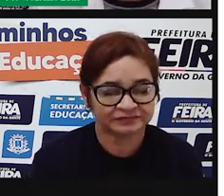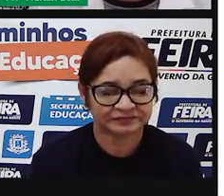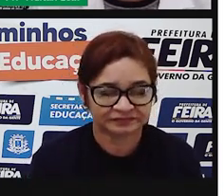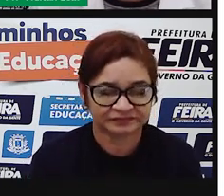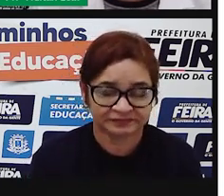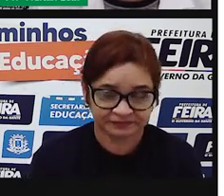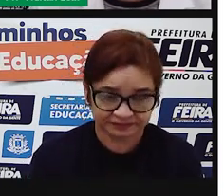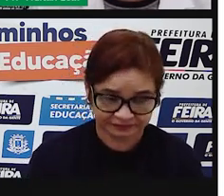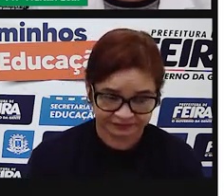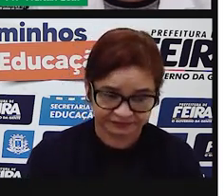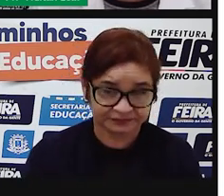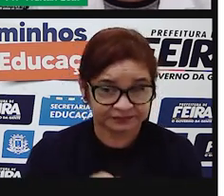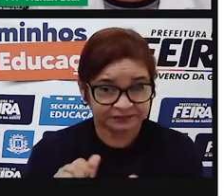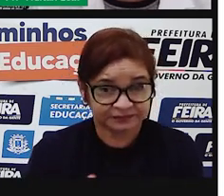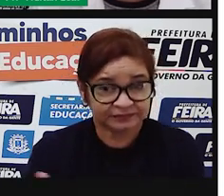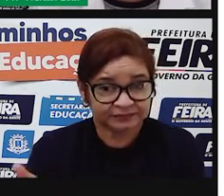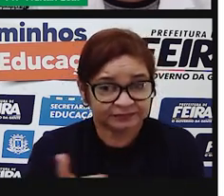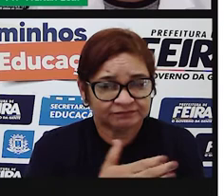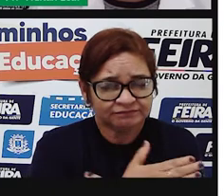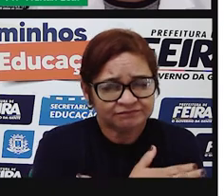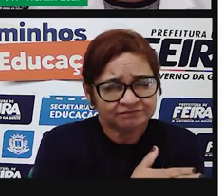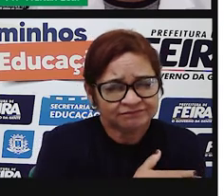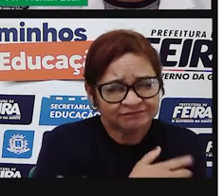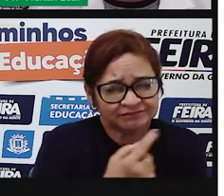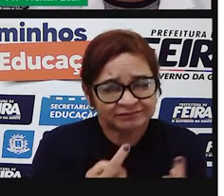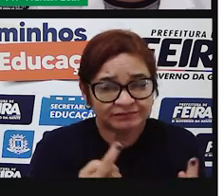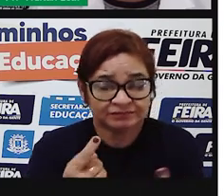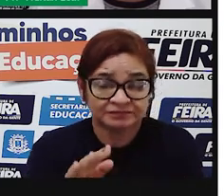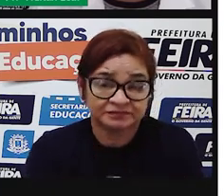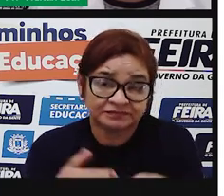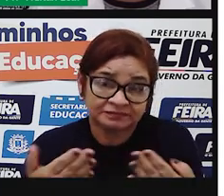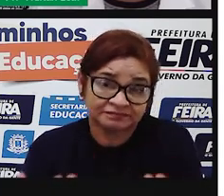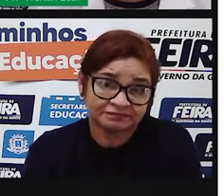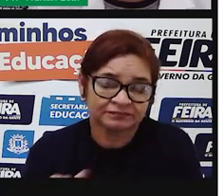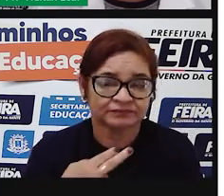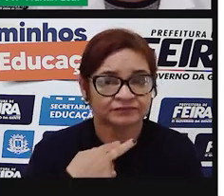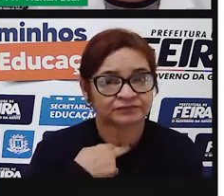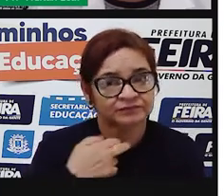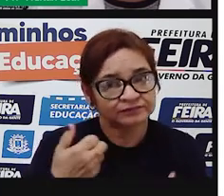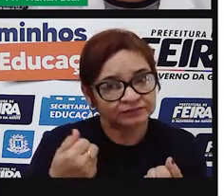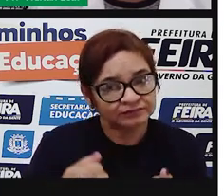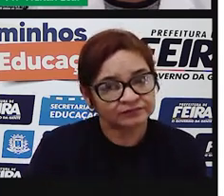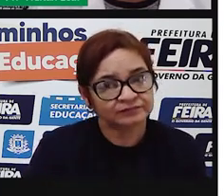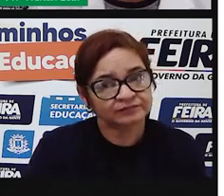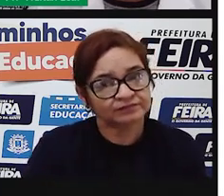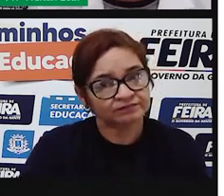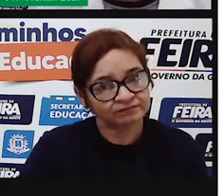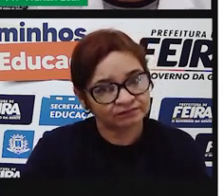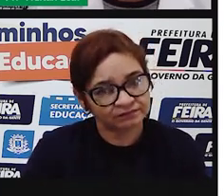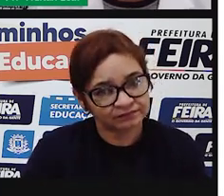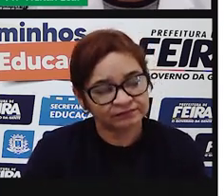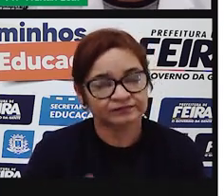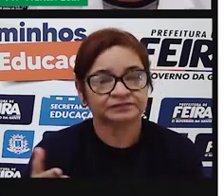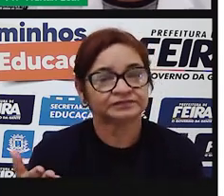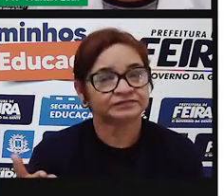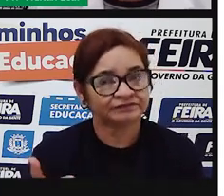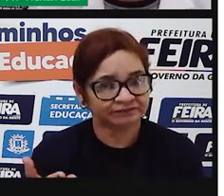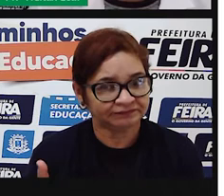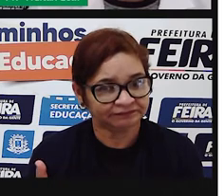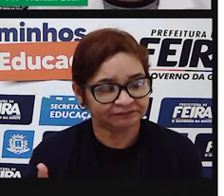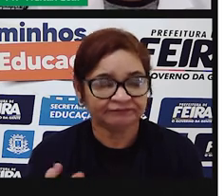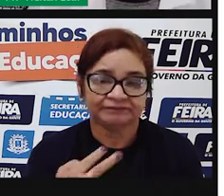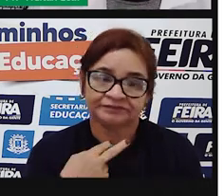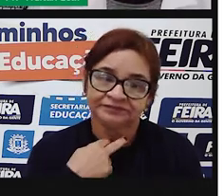Se eu pudesse agora, abraçaria cada um, mas nas circunstâncias em que nós estamos, o abraço